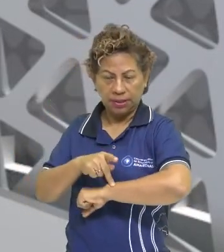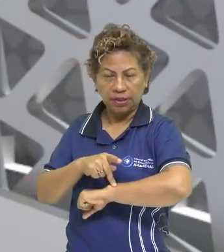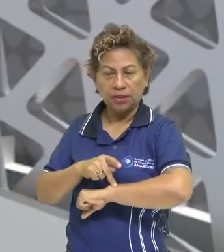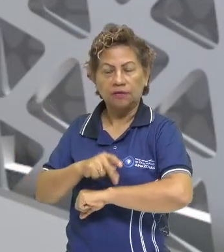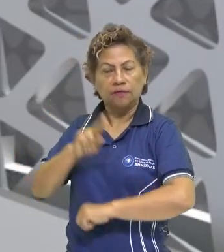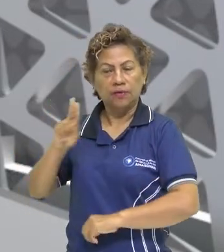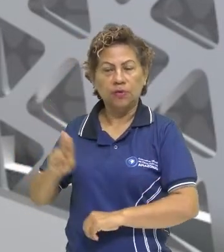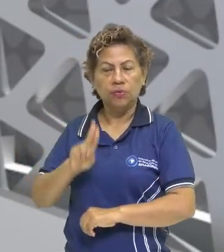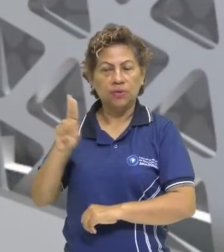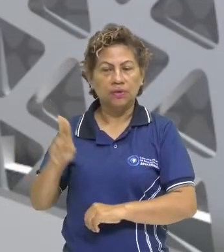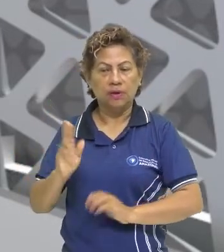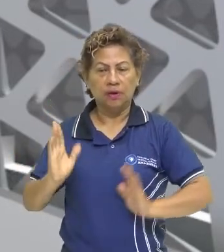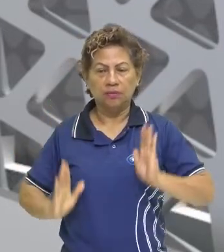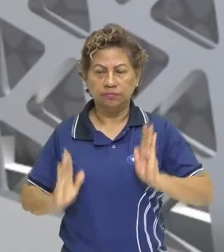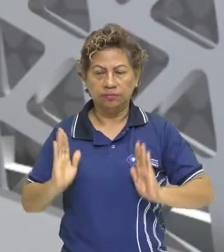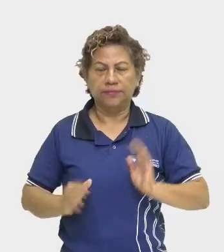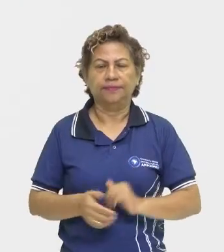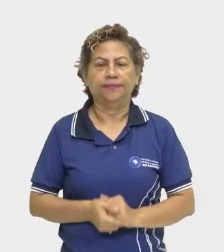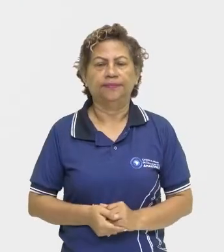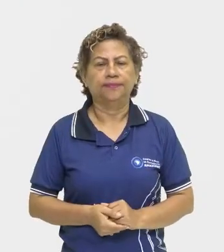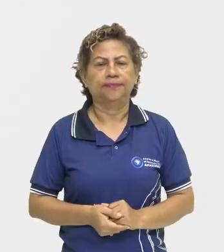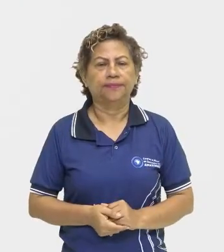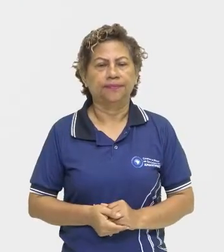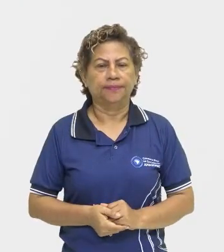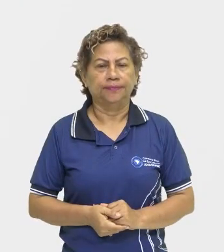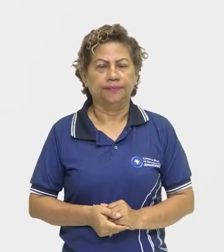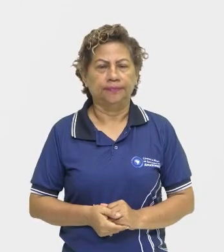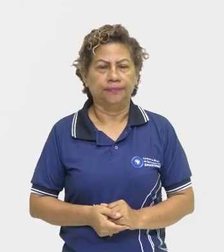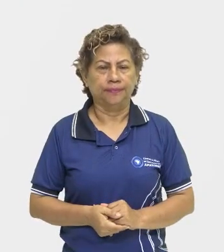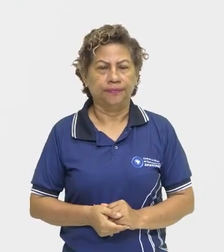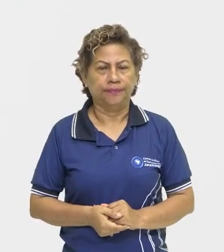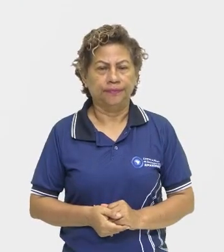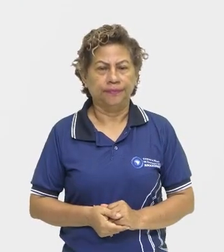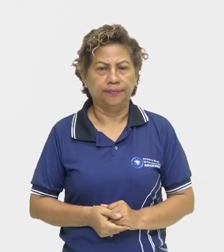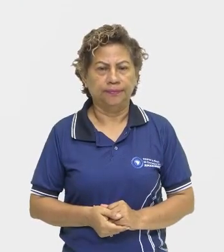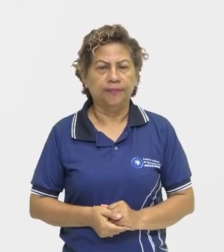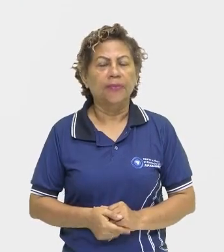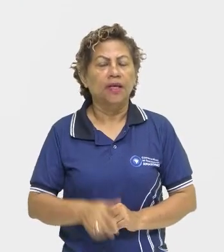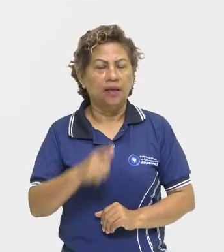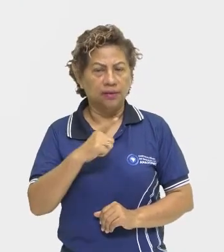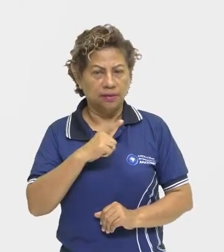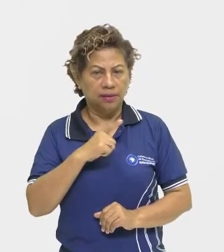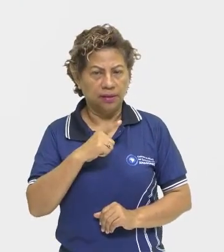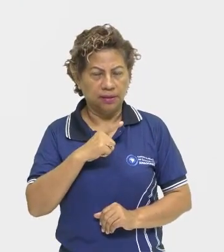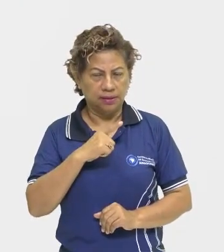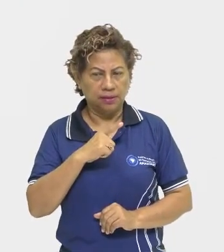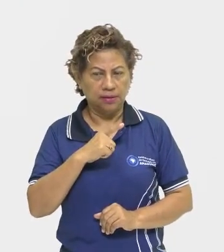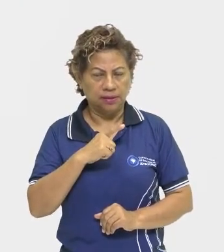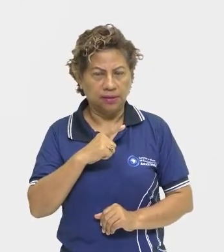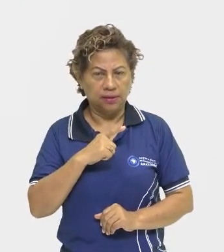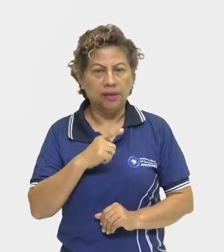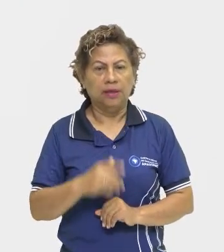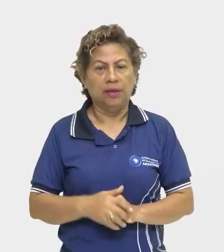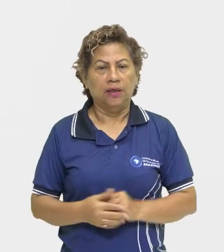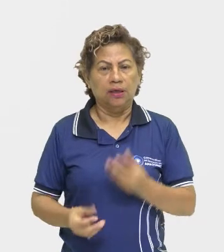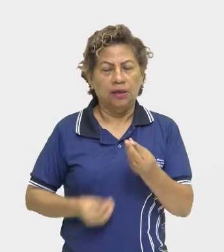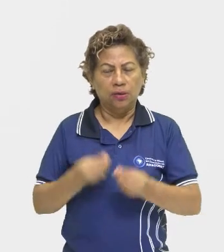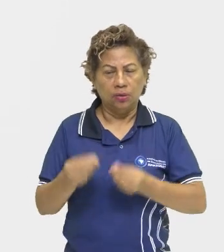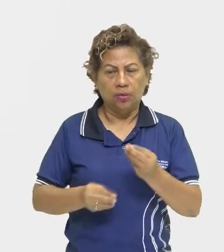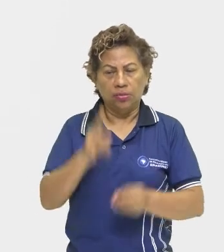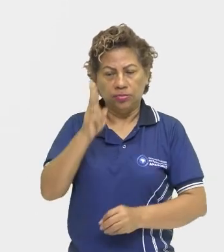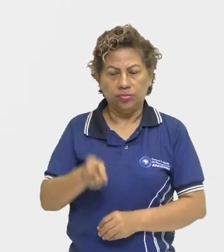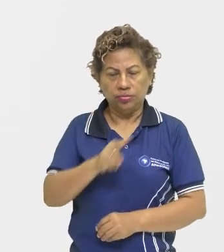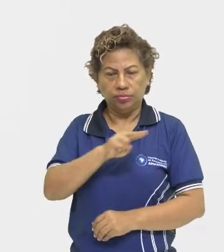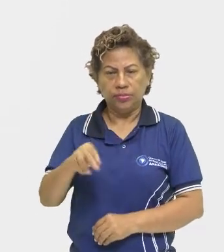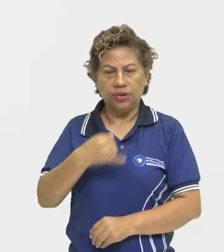né, mais utilizada por eles. Seguindo, né, nós temos que os jesuítas, né, para atingir esse